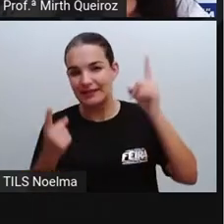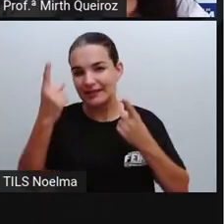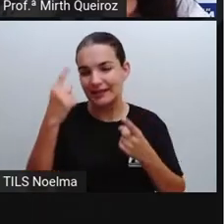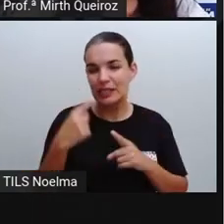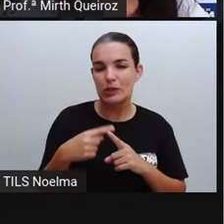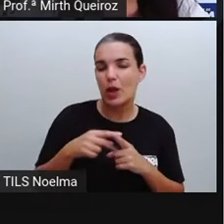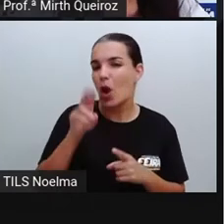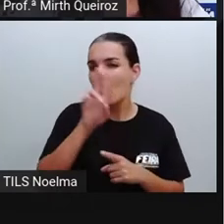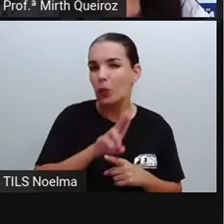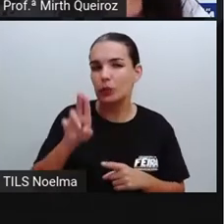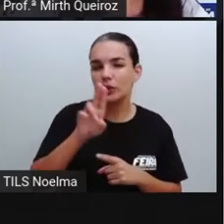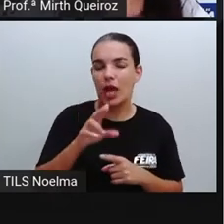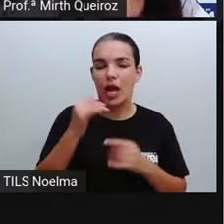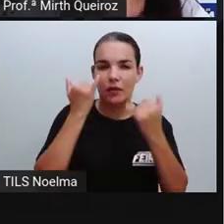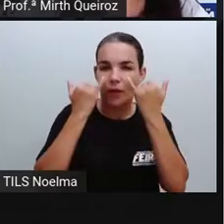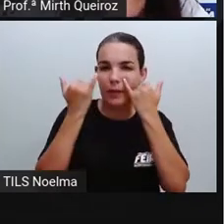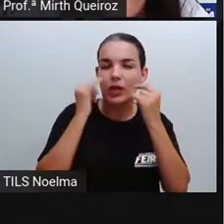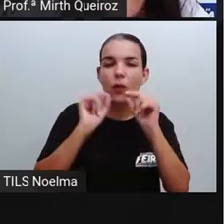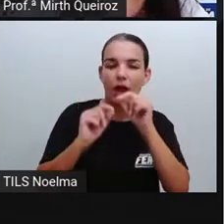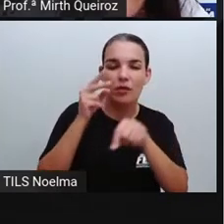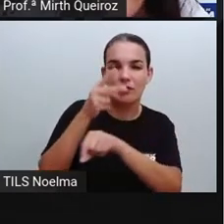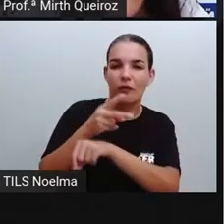as informações um vídeo.